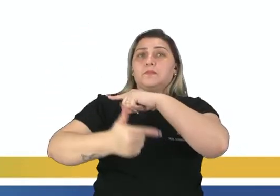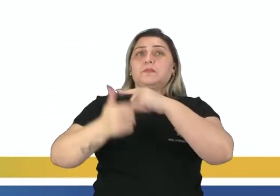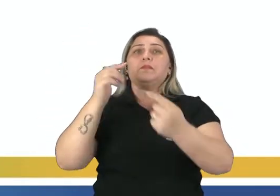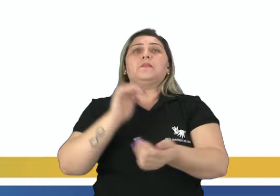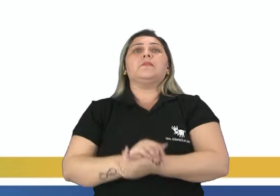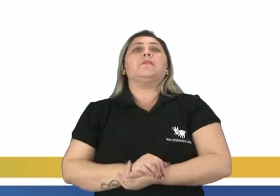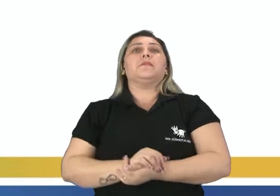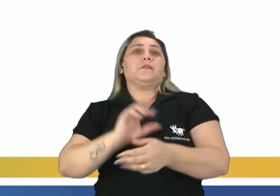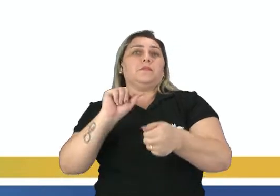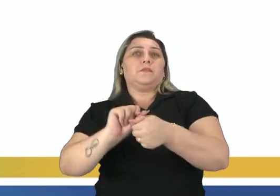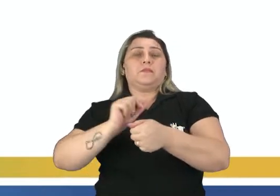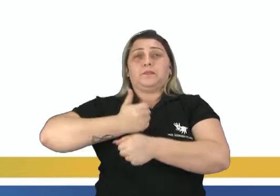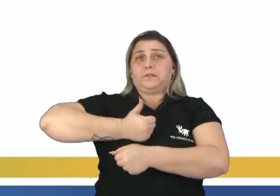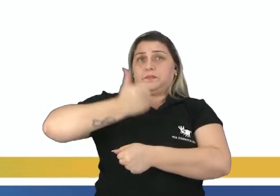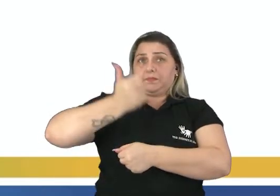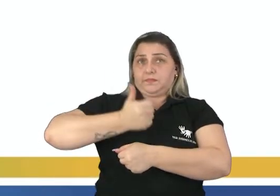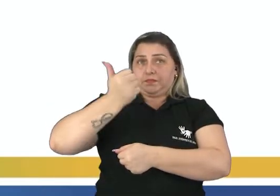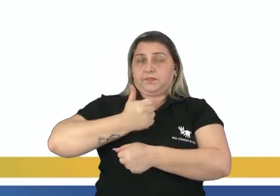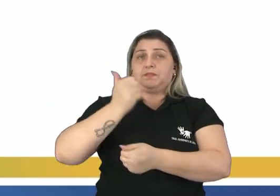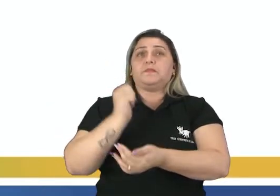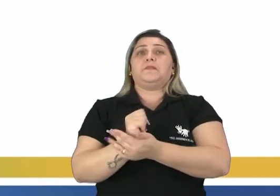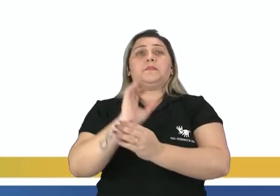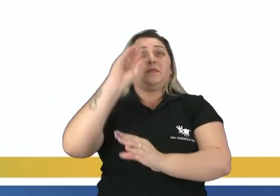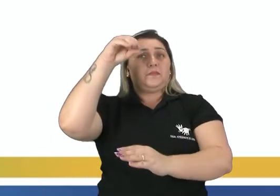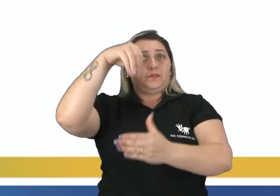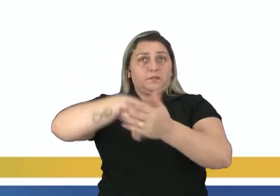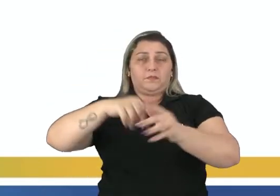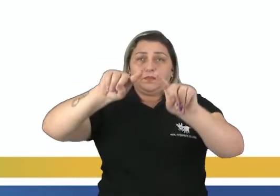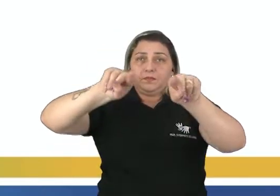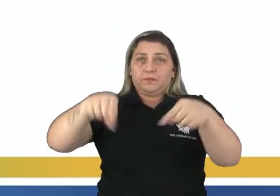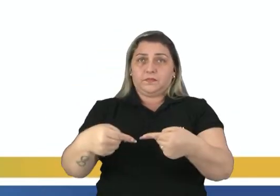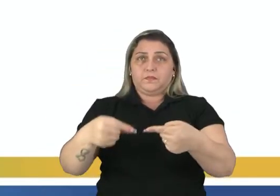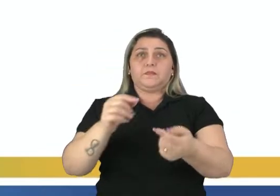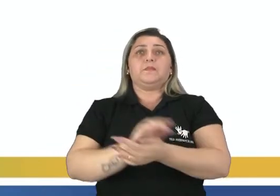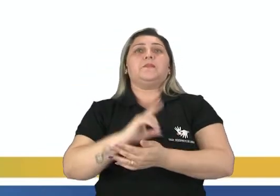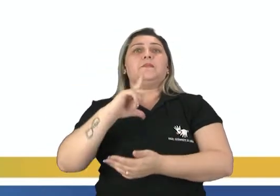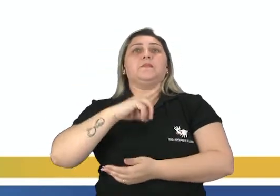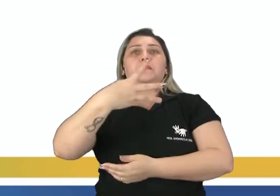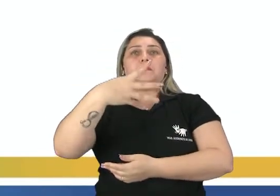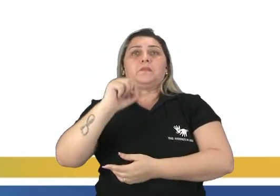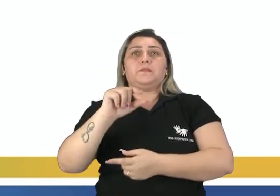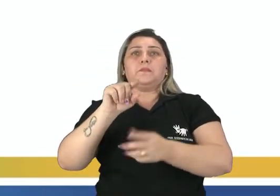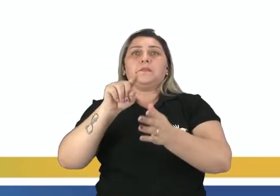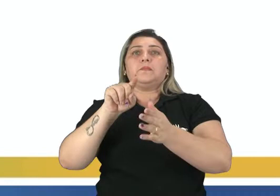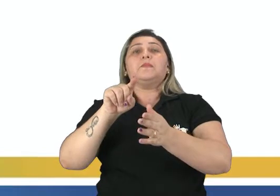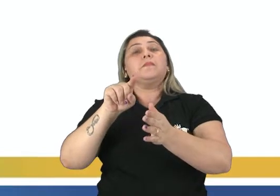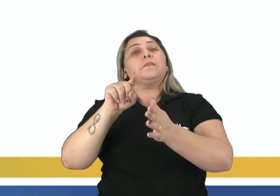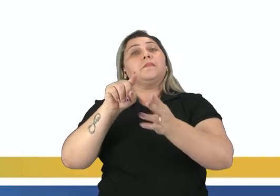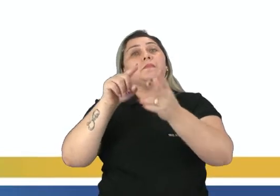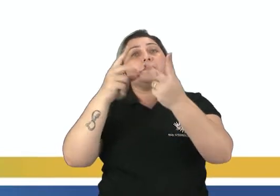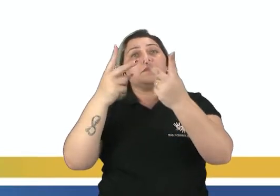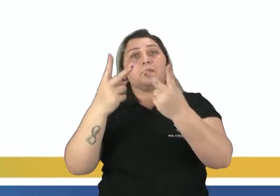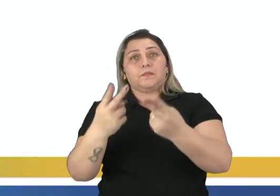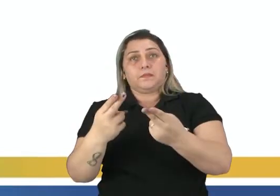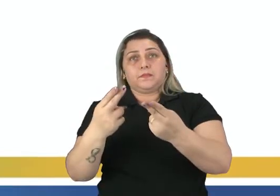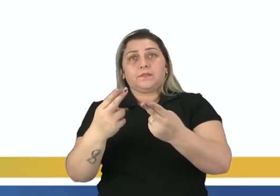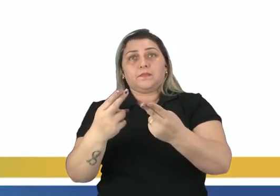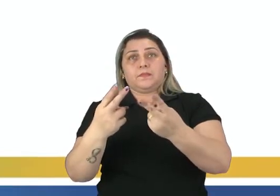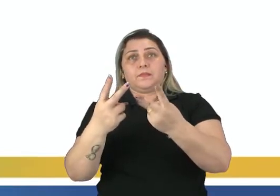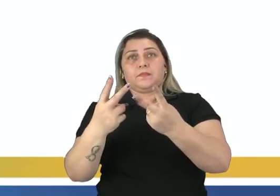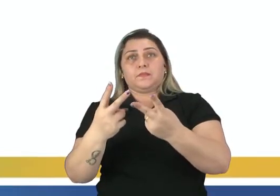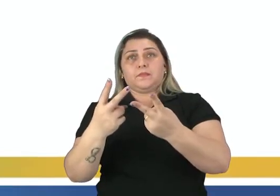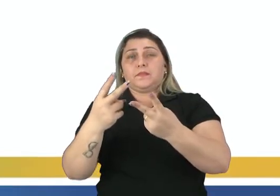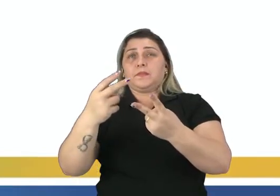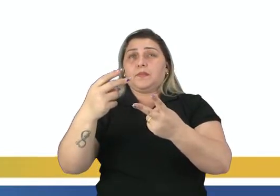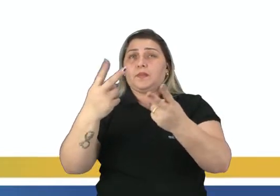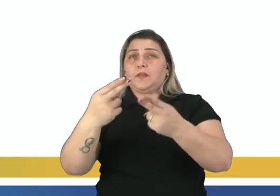Realizando primeiro a operação de dentro do parênteses, temos 40 menos três igual a 37.